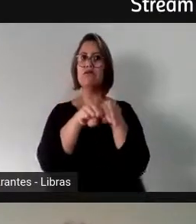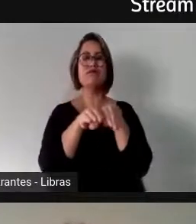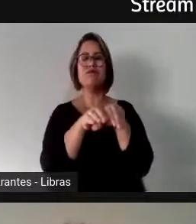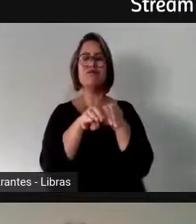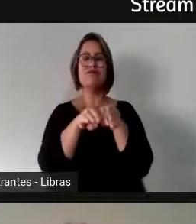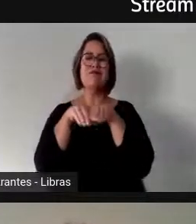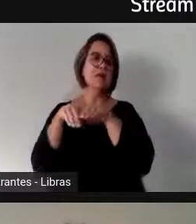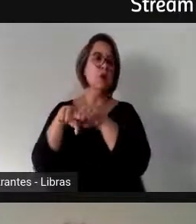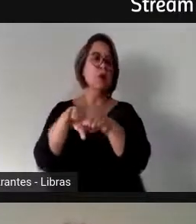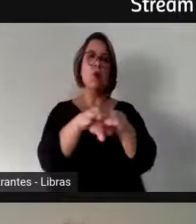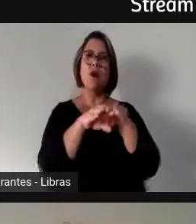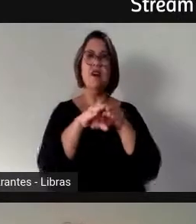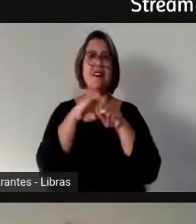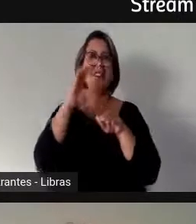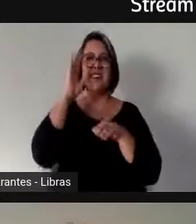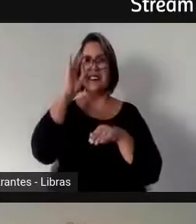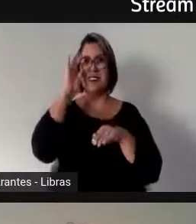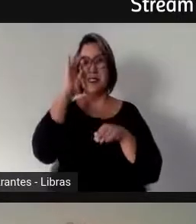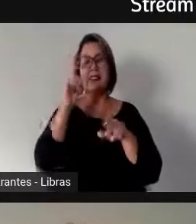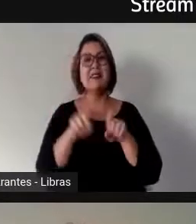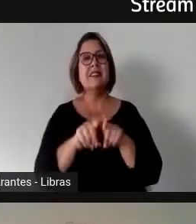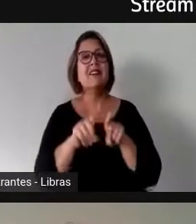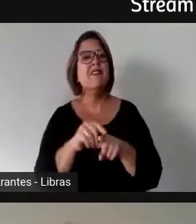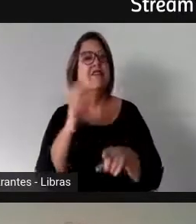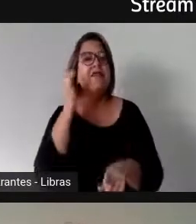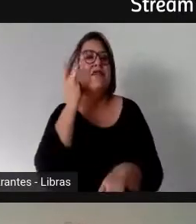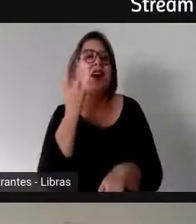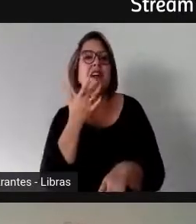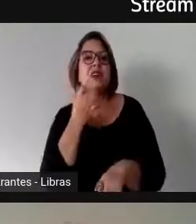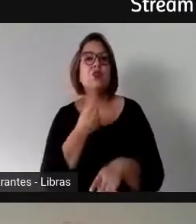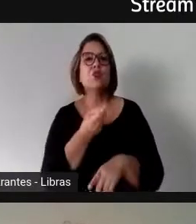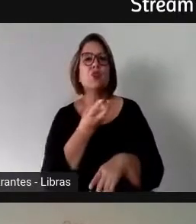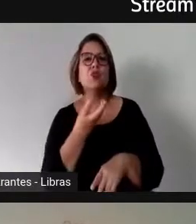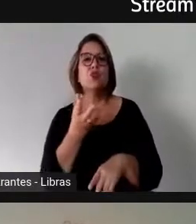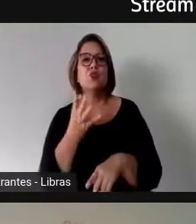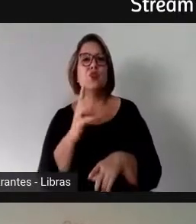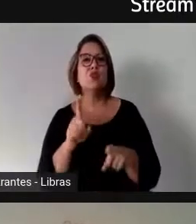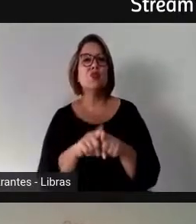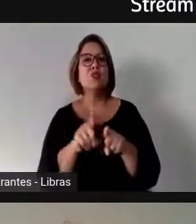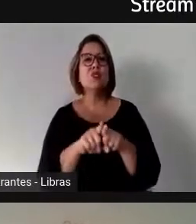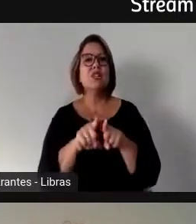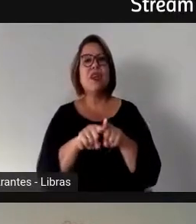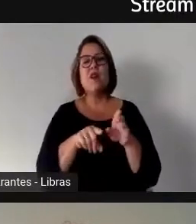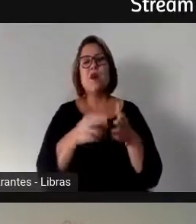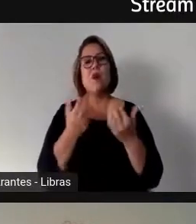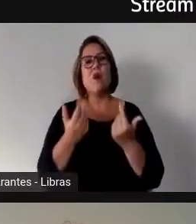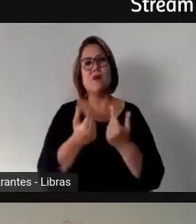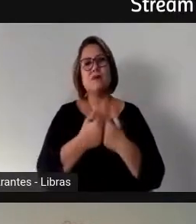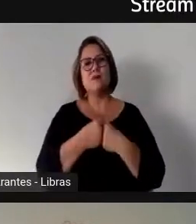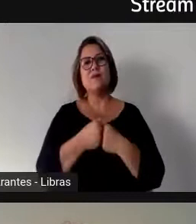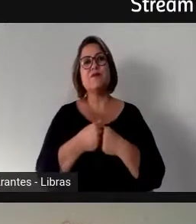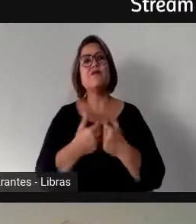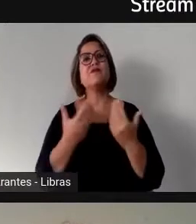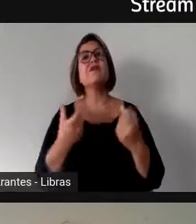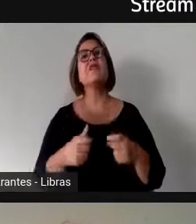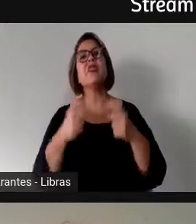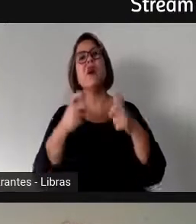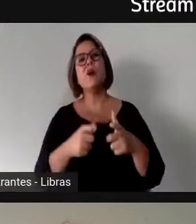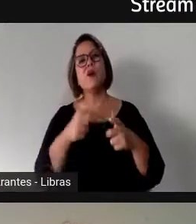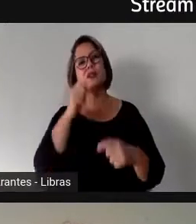nós fazermos contas para dividir em números iguais. Onde estão as mulheres